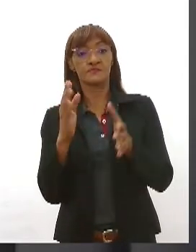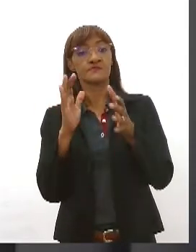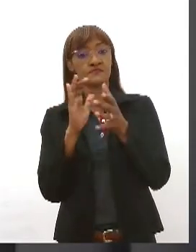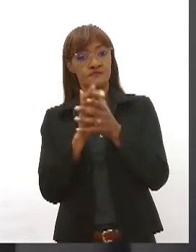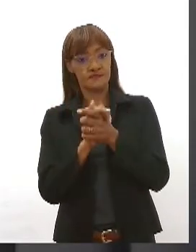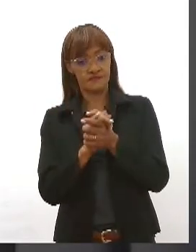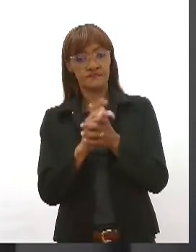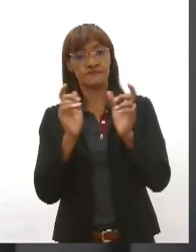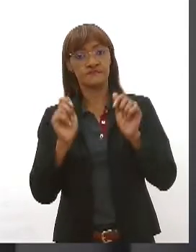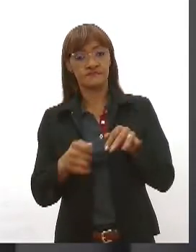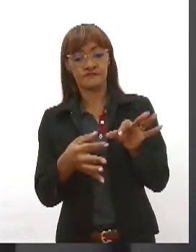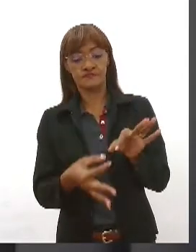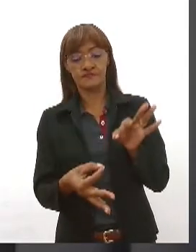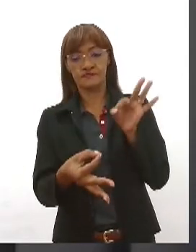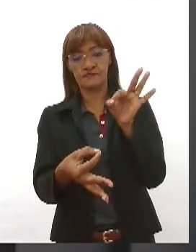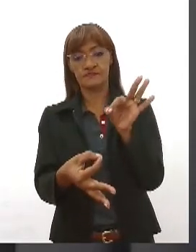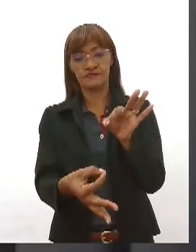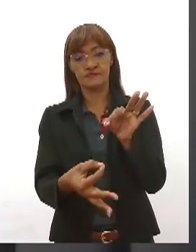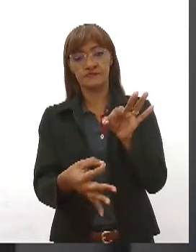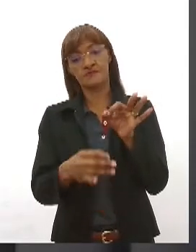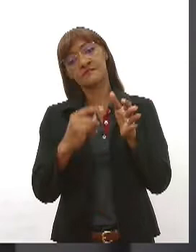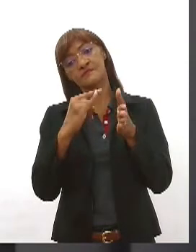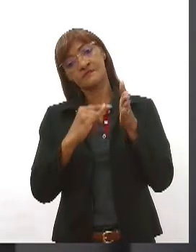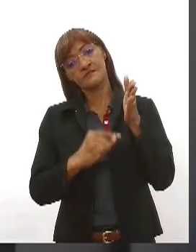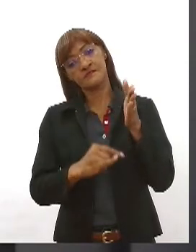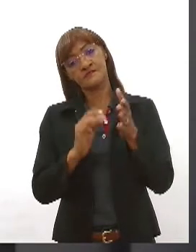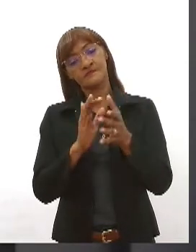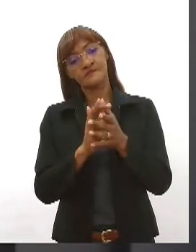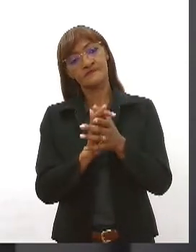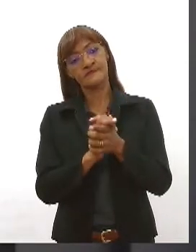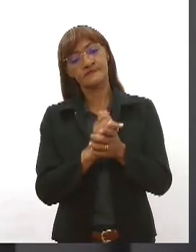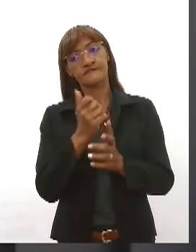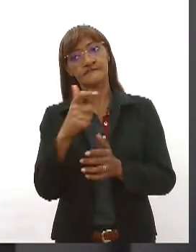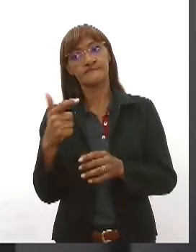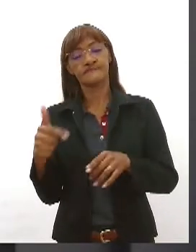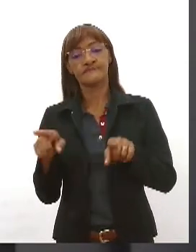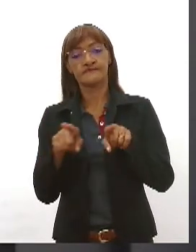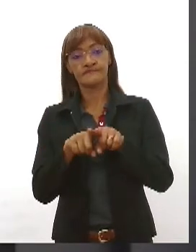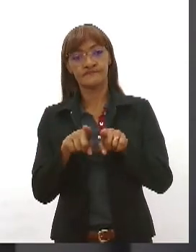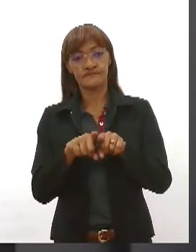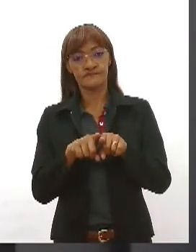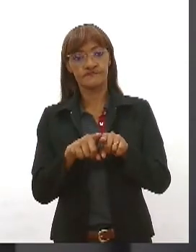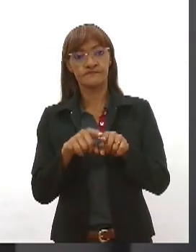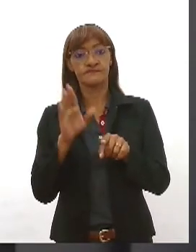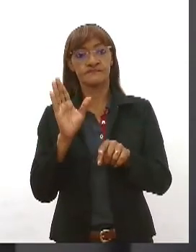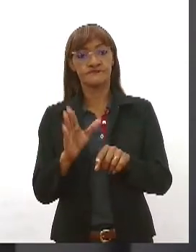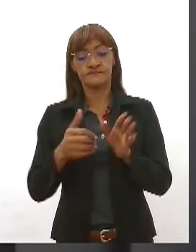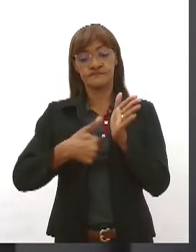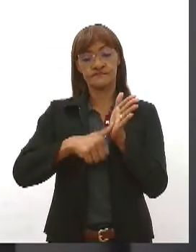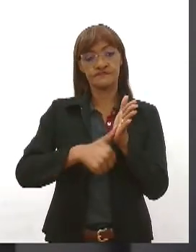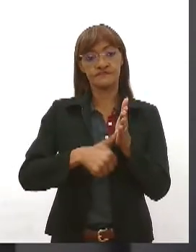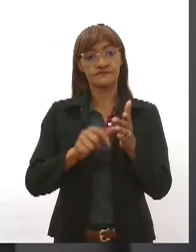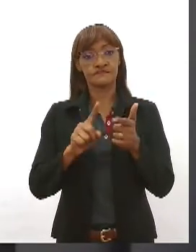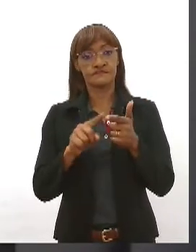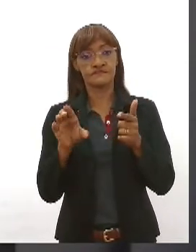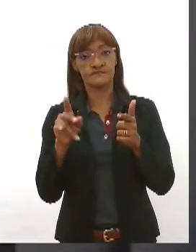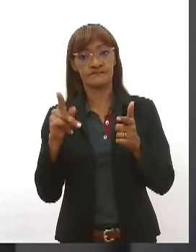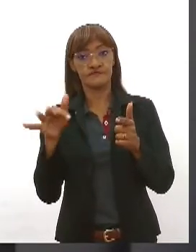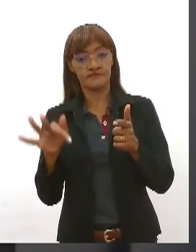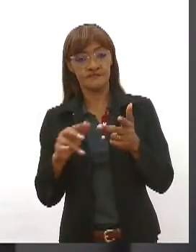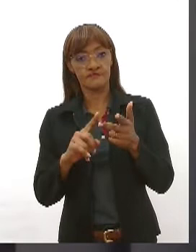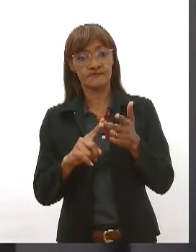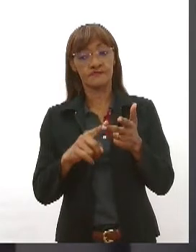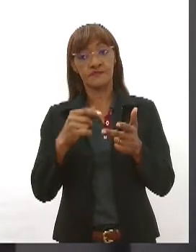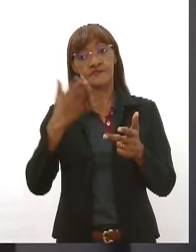casamento, além dos demais documentos pessoais, que são carteira de identidade, CPF, comprovante de residência